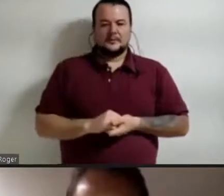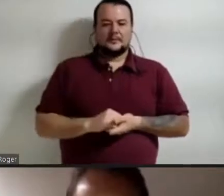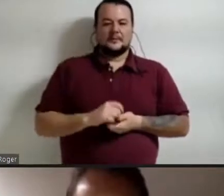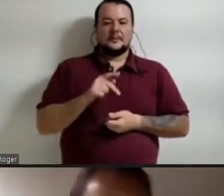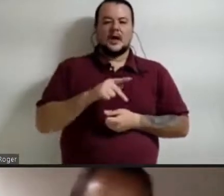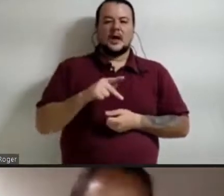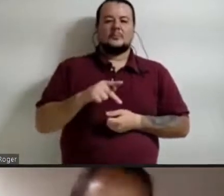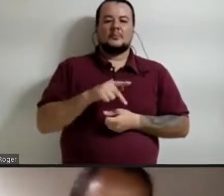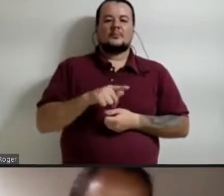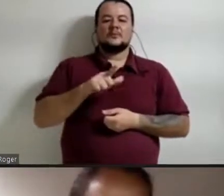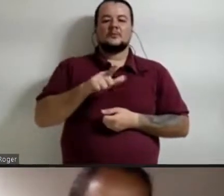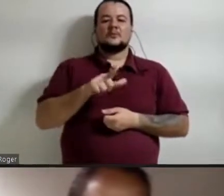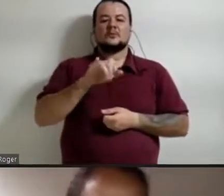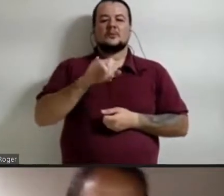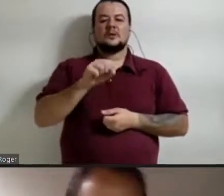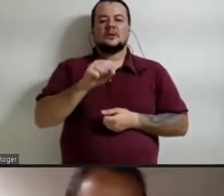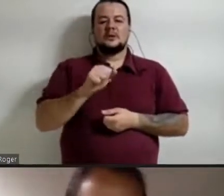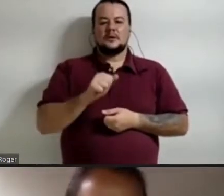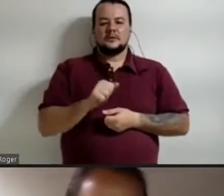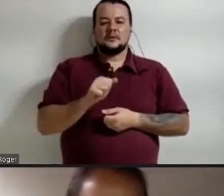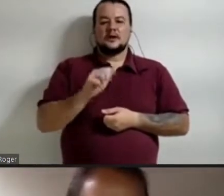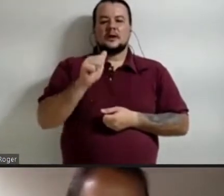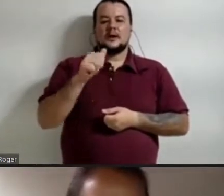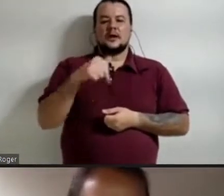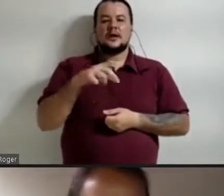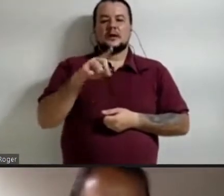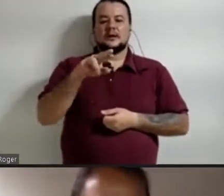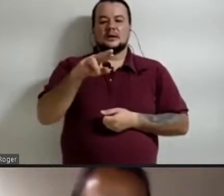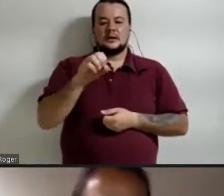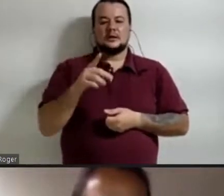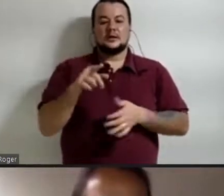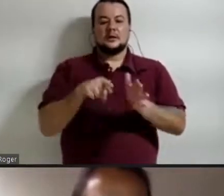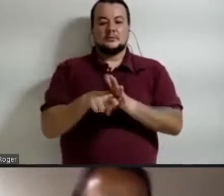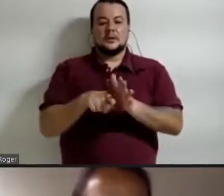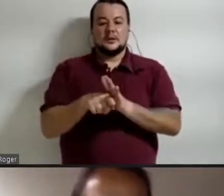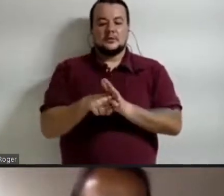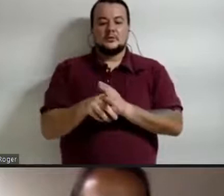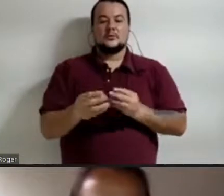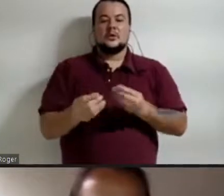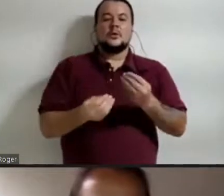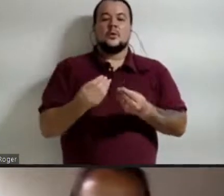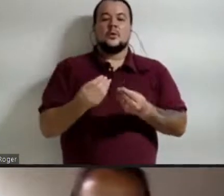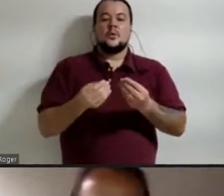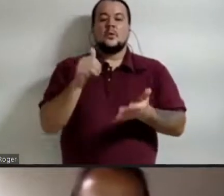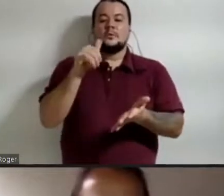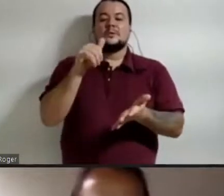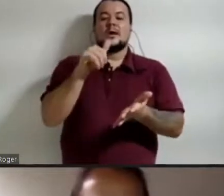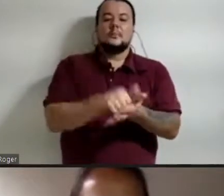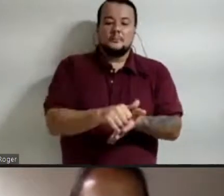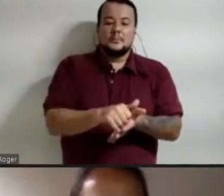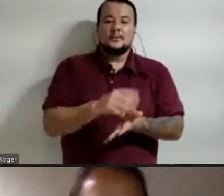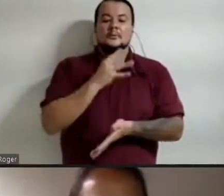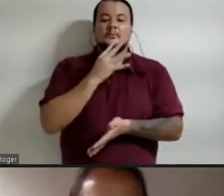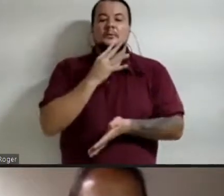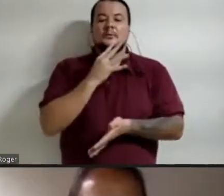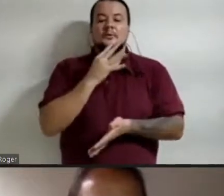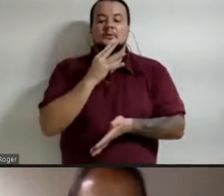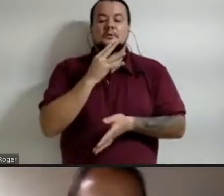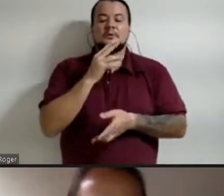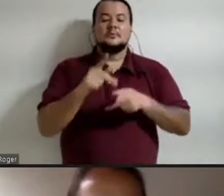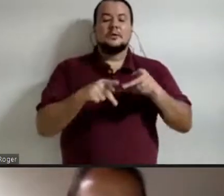lhe pergunta a as dois, como se aplicam os conhecimentos das populações